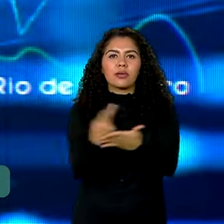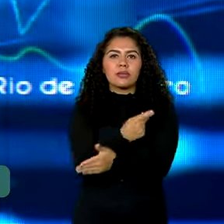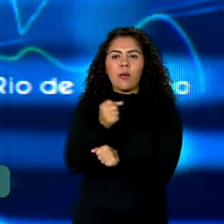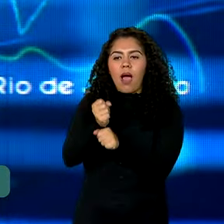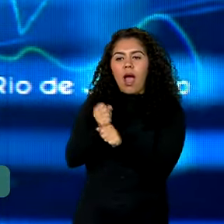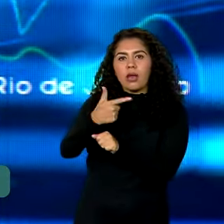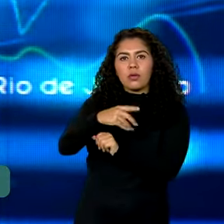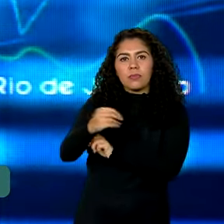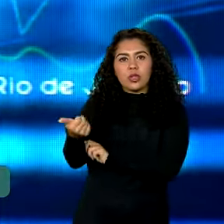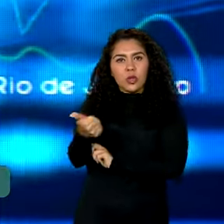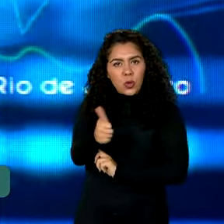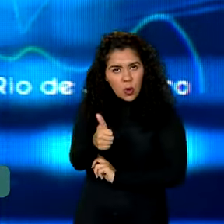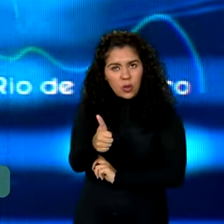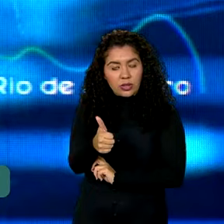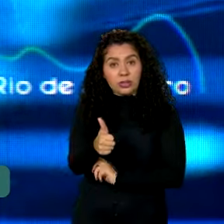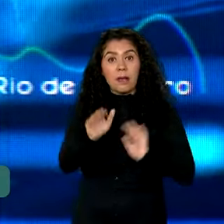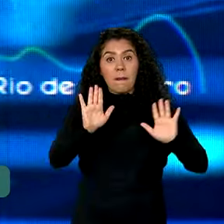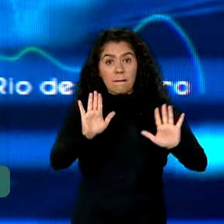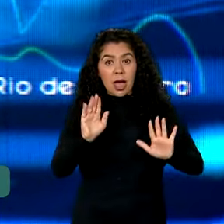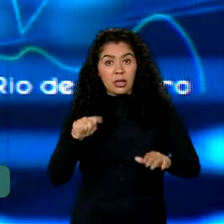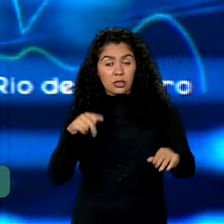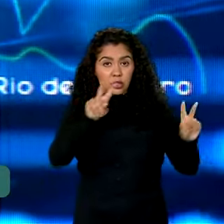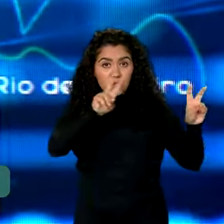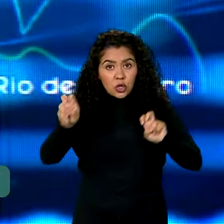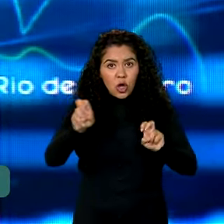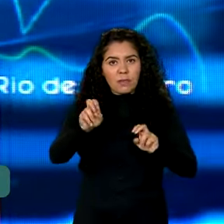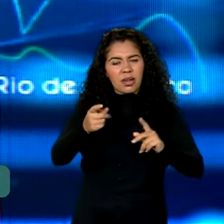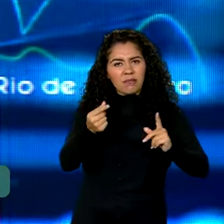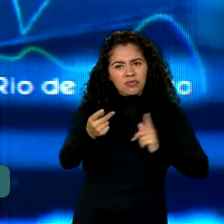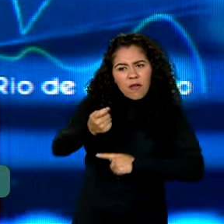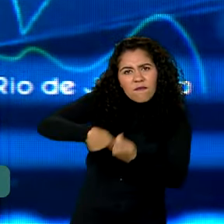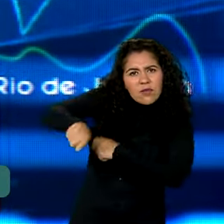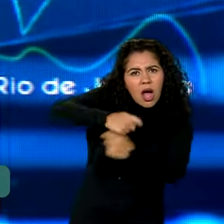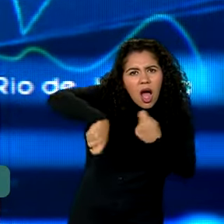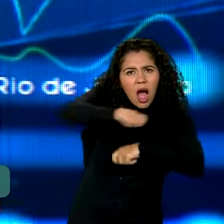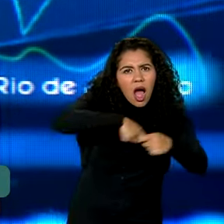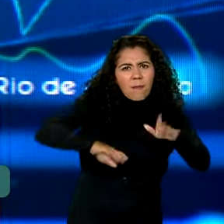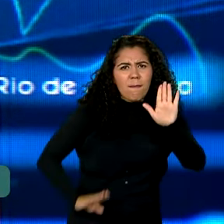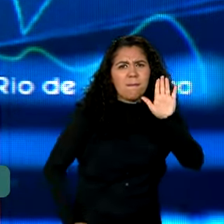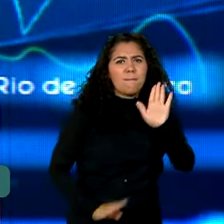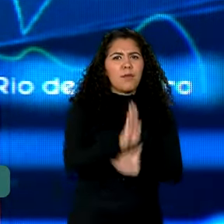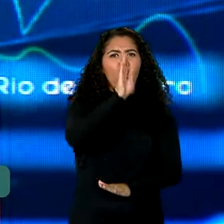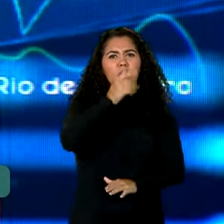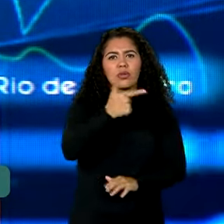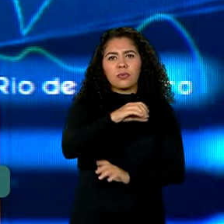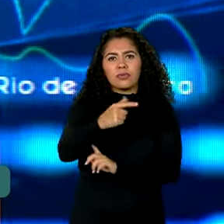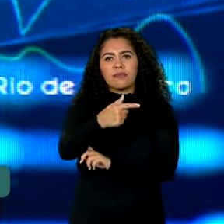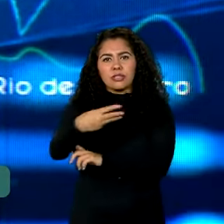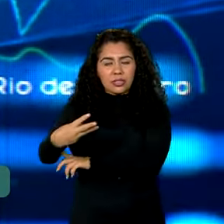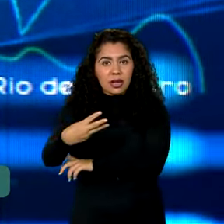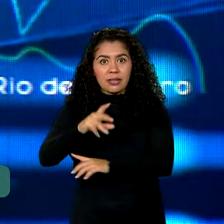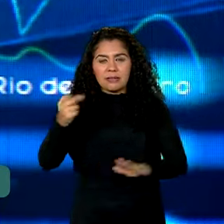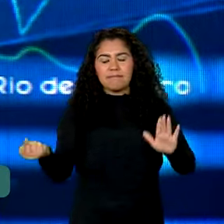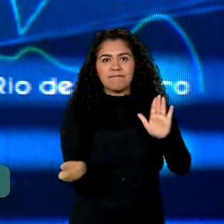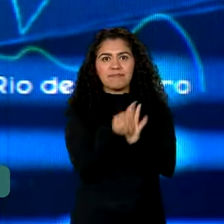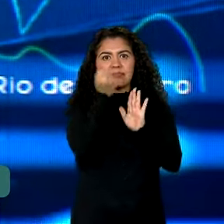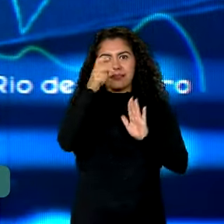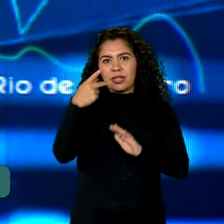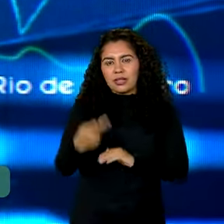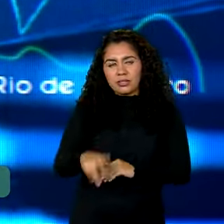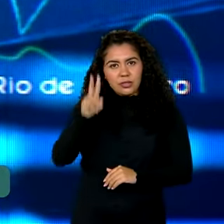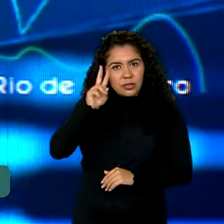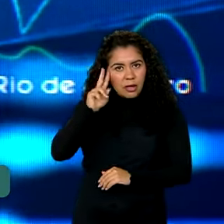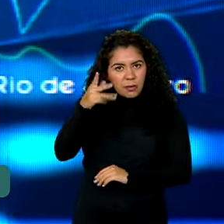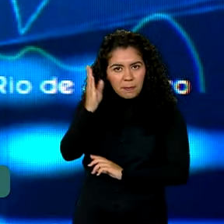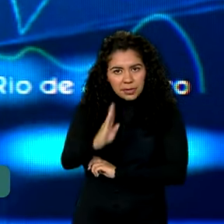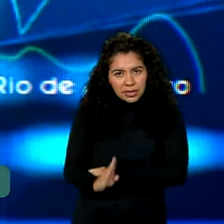Nossa balança comercial bateu o recorde em 2023 com o maior saldo da história. As